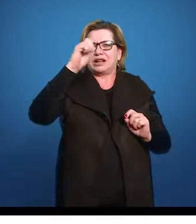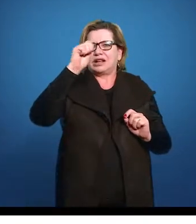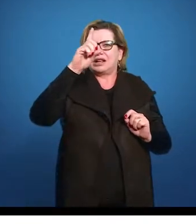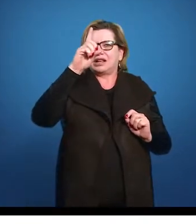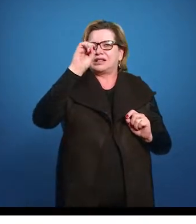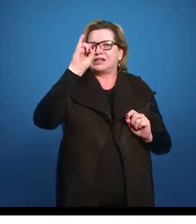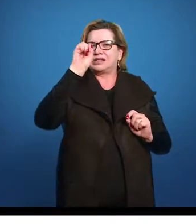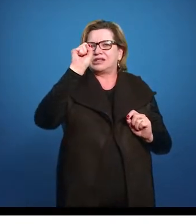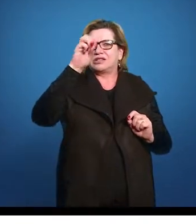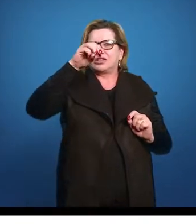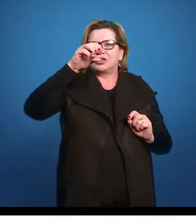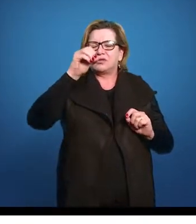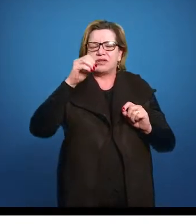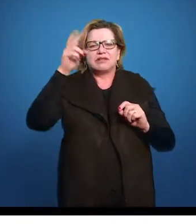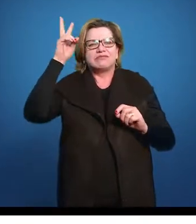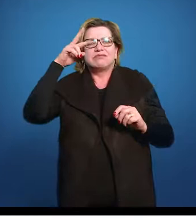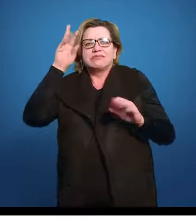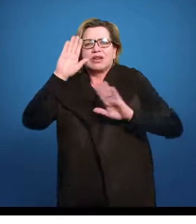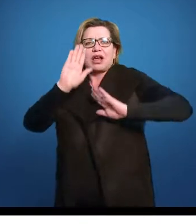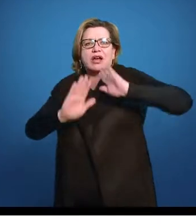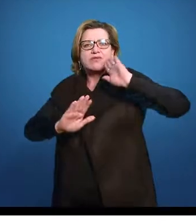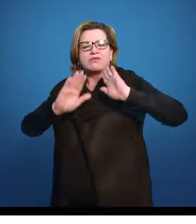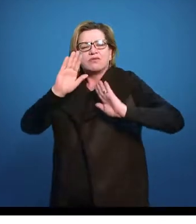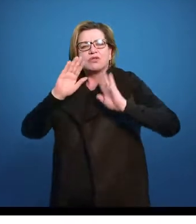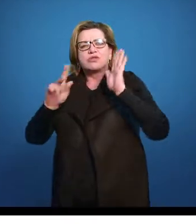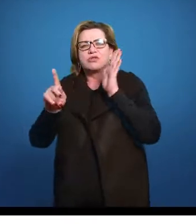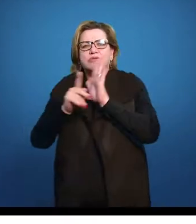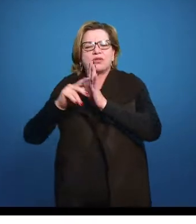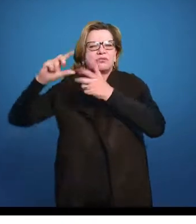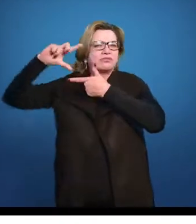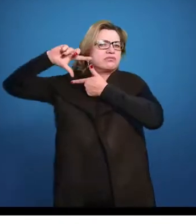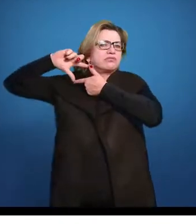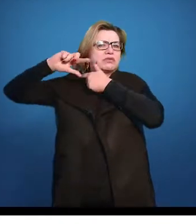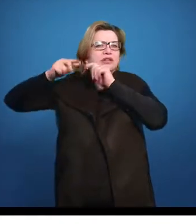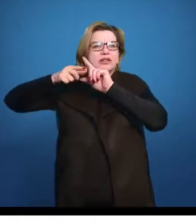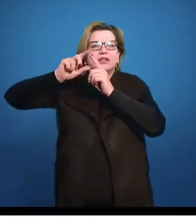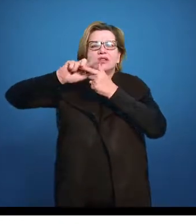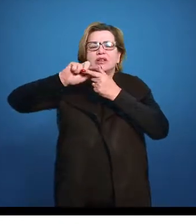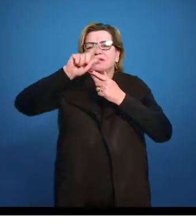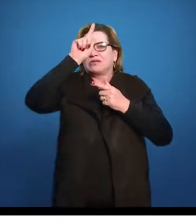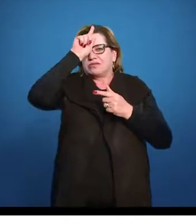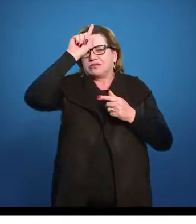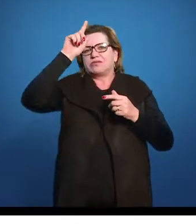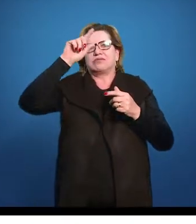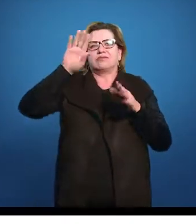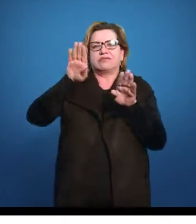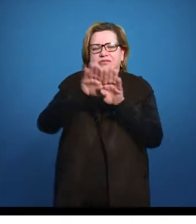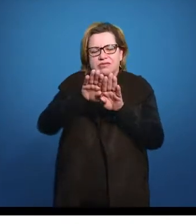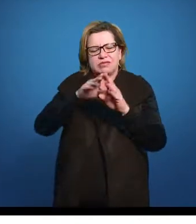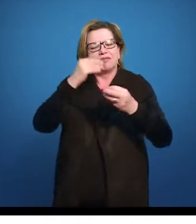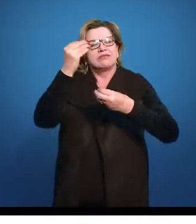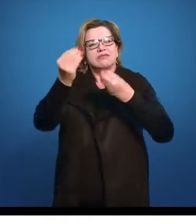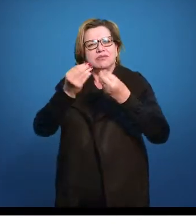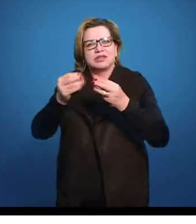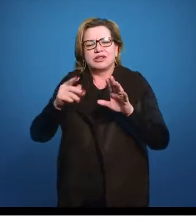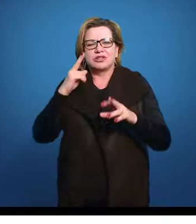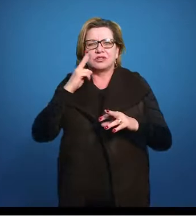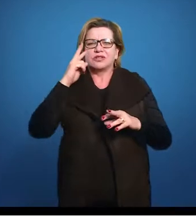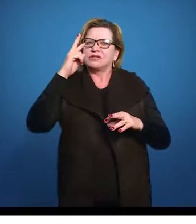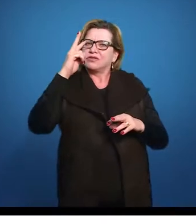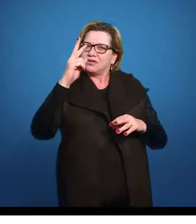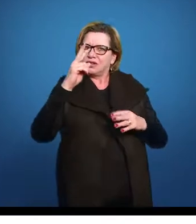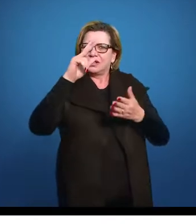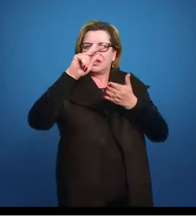retomar alguns elementos da tradição greco-latina. Como a gente pode ver aqui no poema